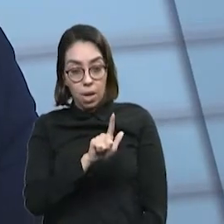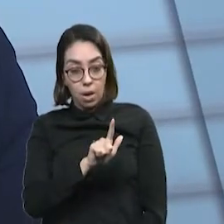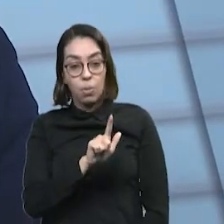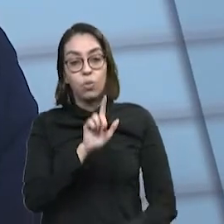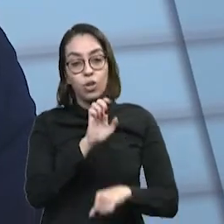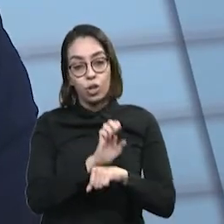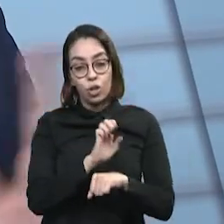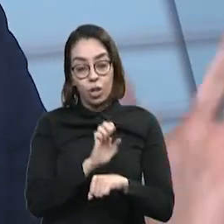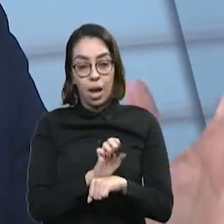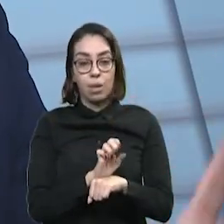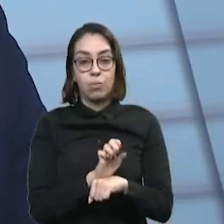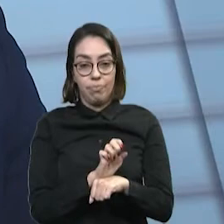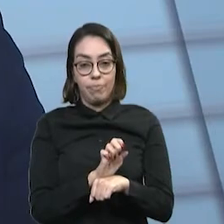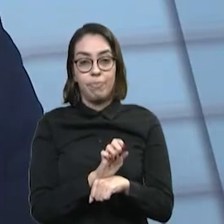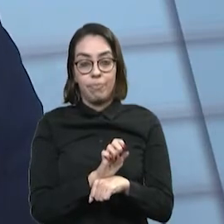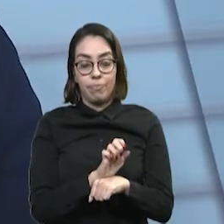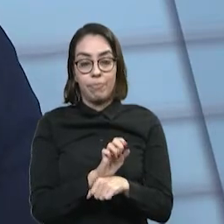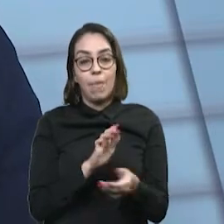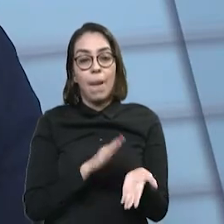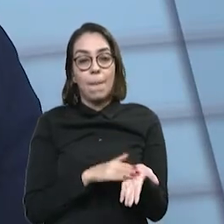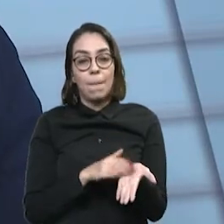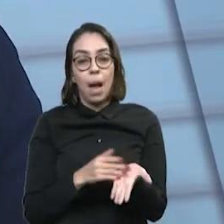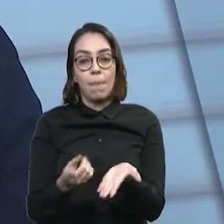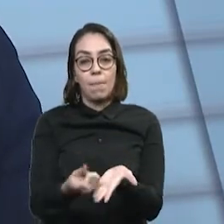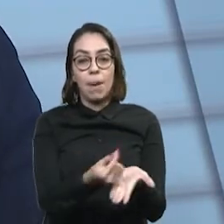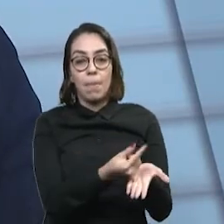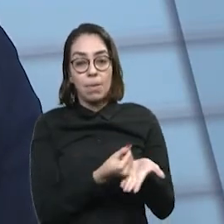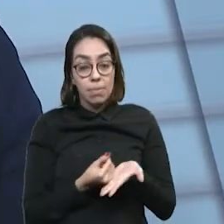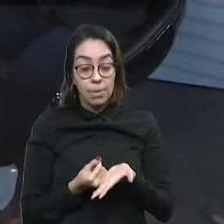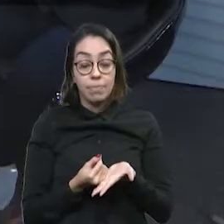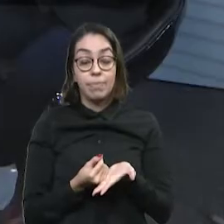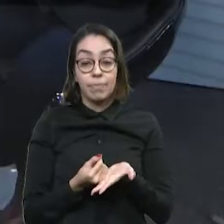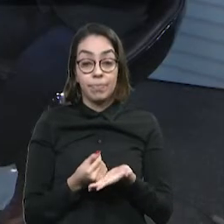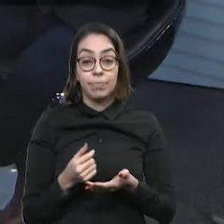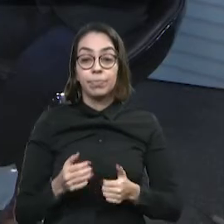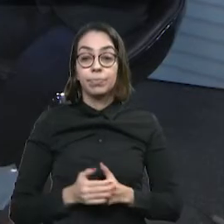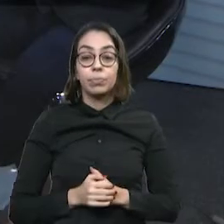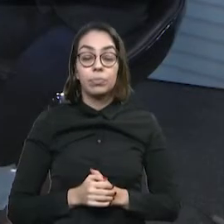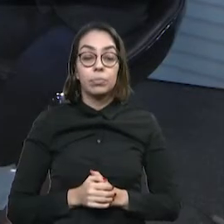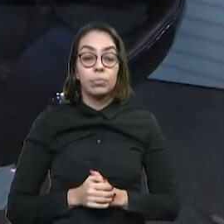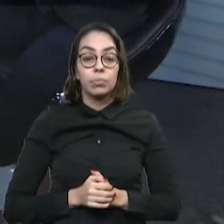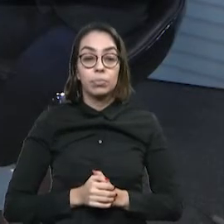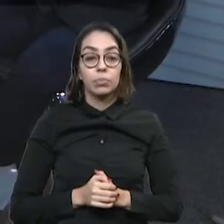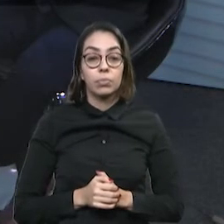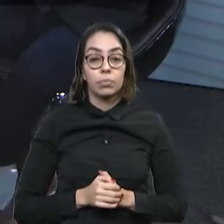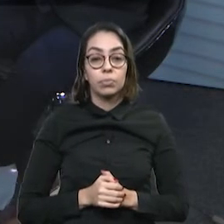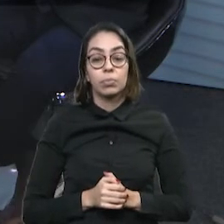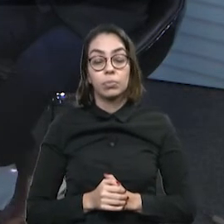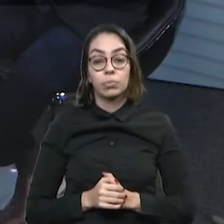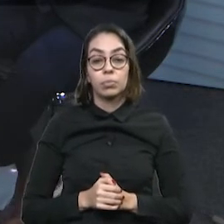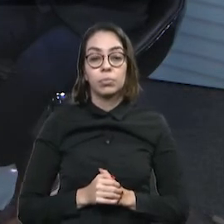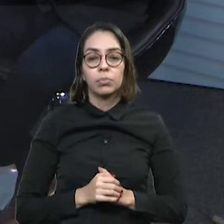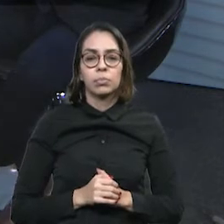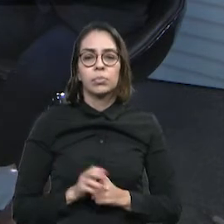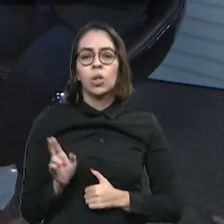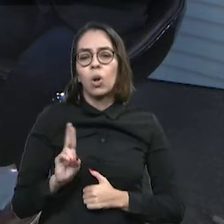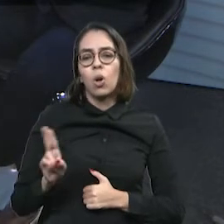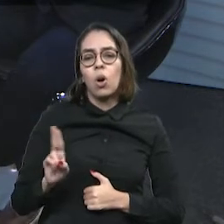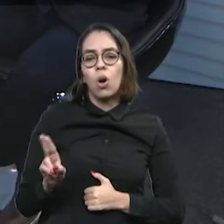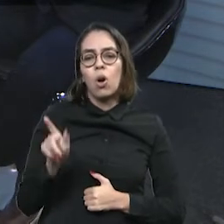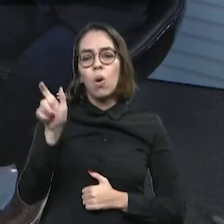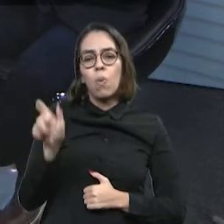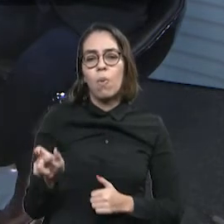Contribuintes. E a tese principal... A Moral Tributária dos Estados e dos Contribuintes. de quem? Klaus Teip, que é um escrito alemão.